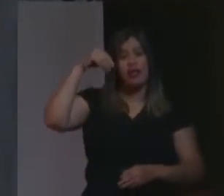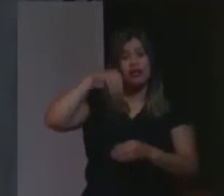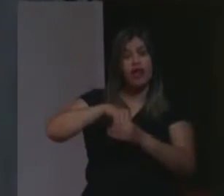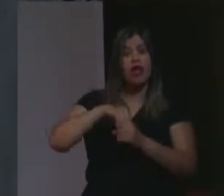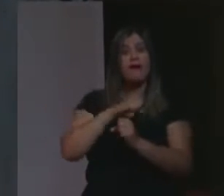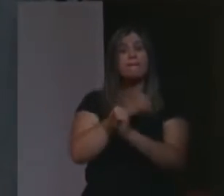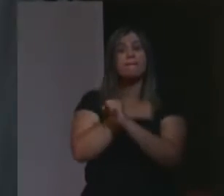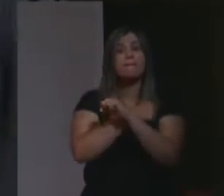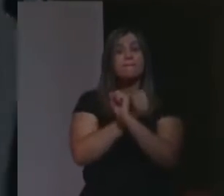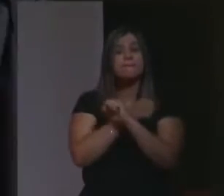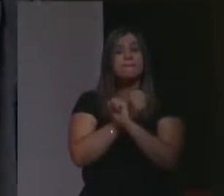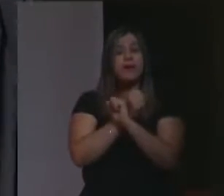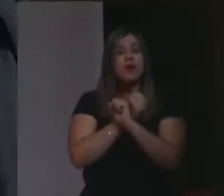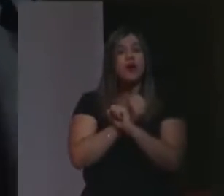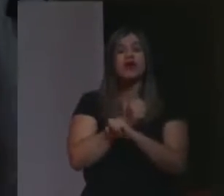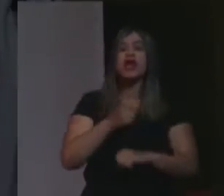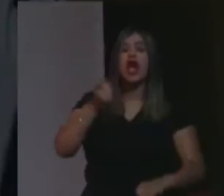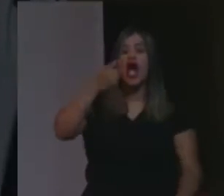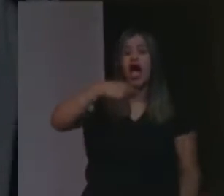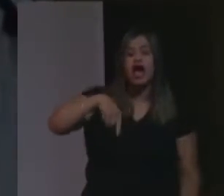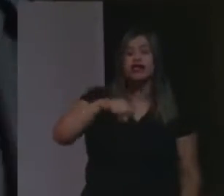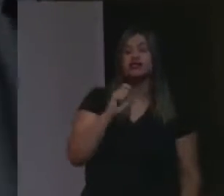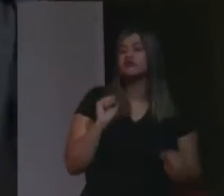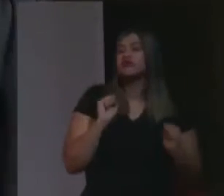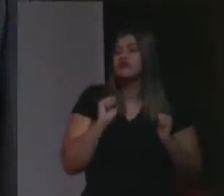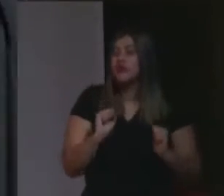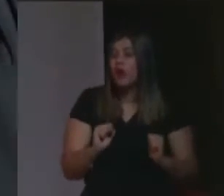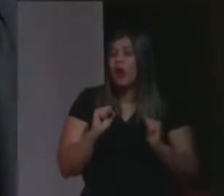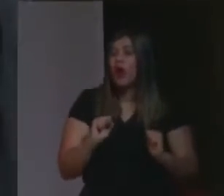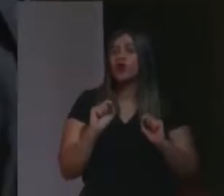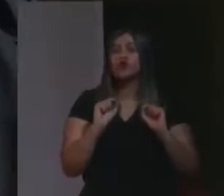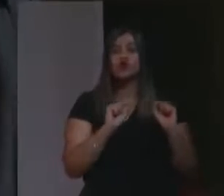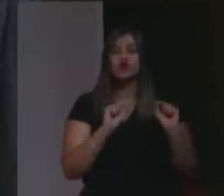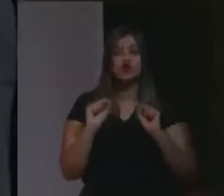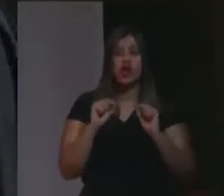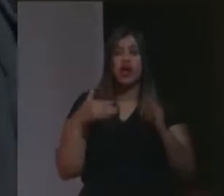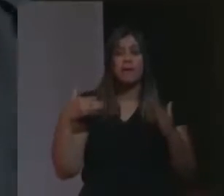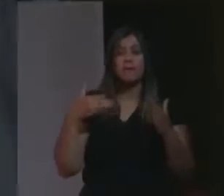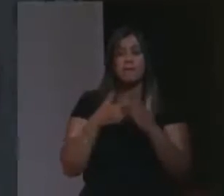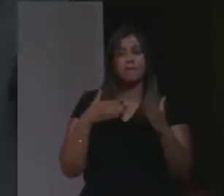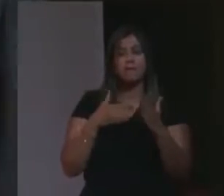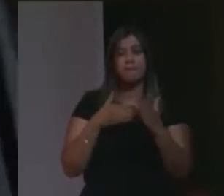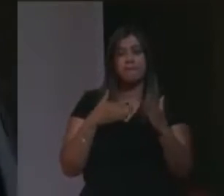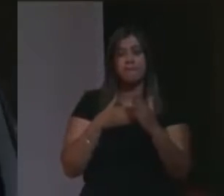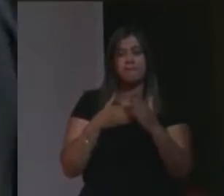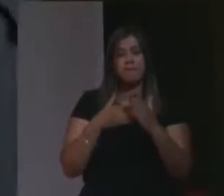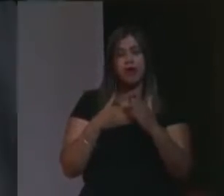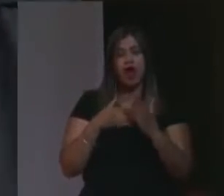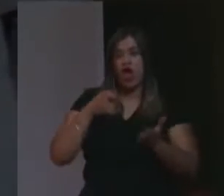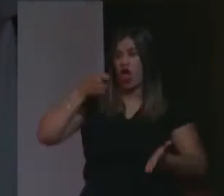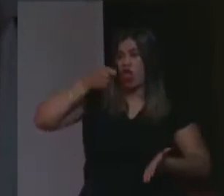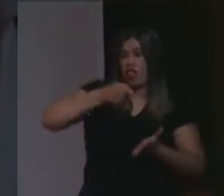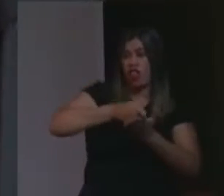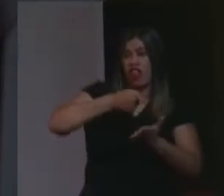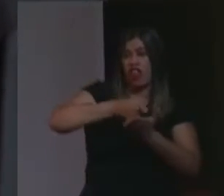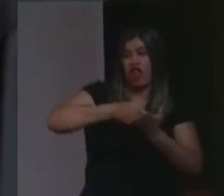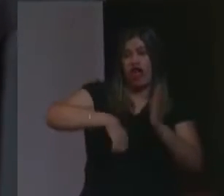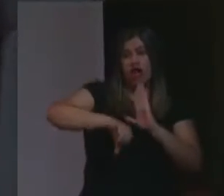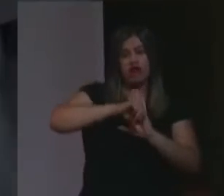nós possamos ser uma barreira contra o arbítrio, contra o autoritarismo penal.